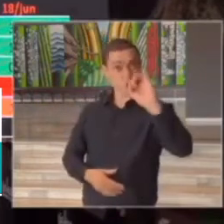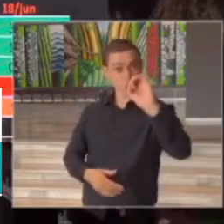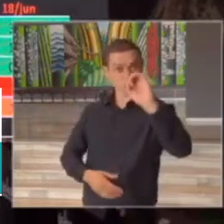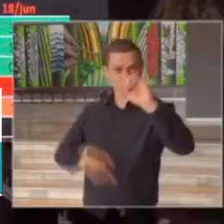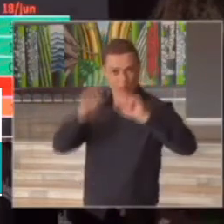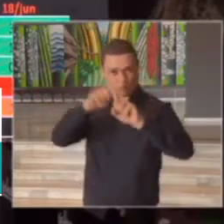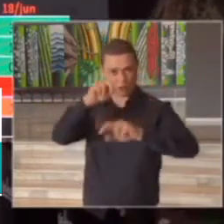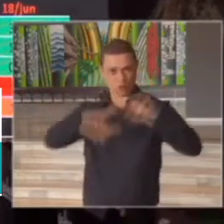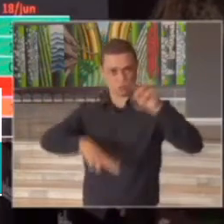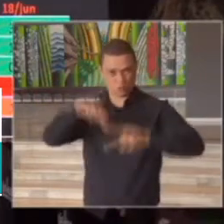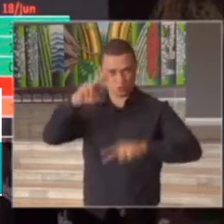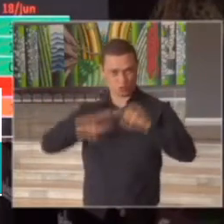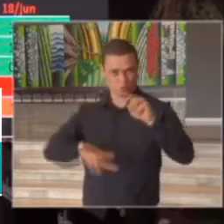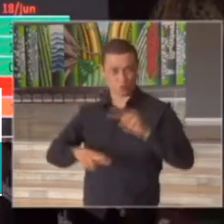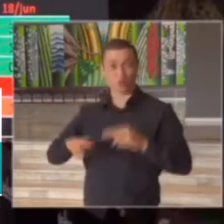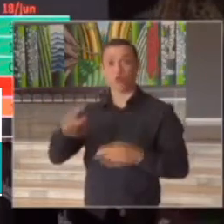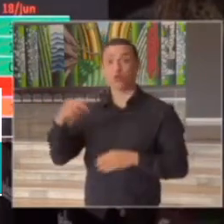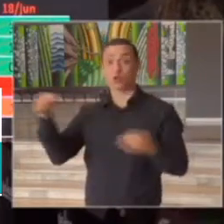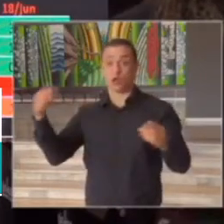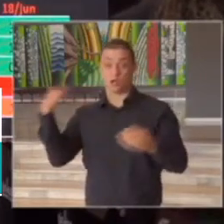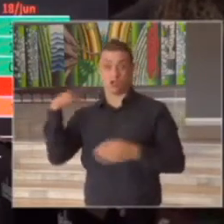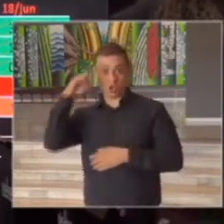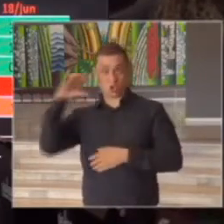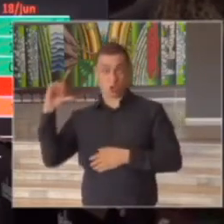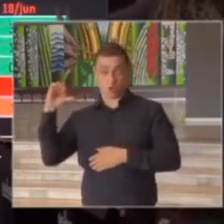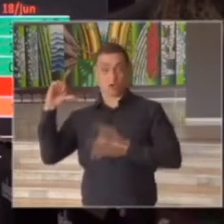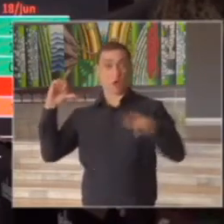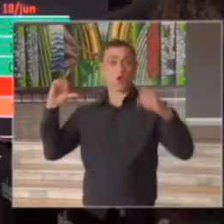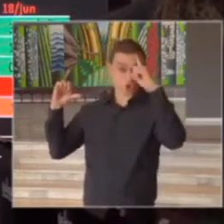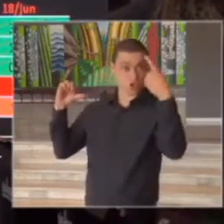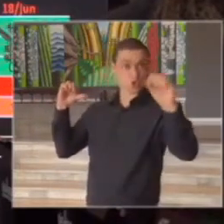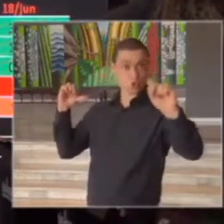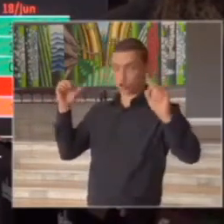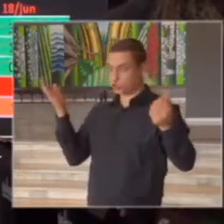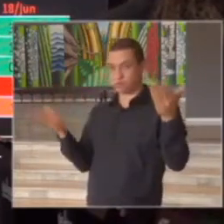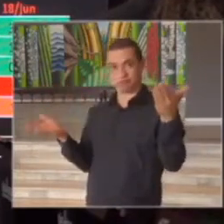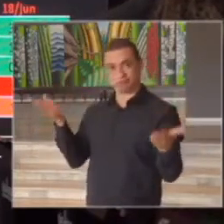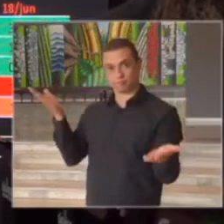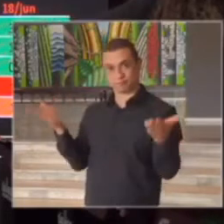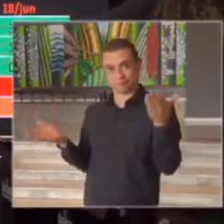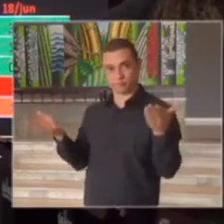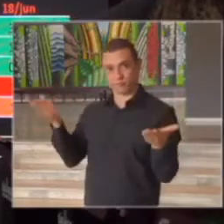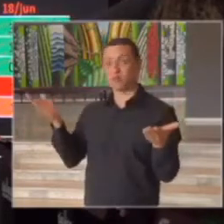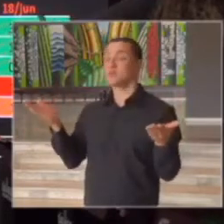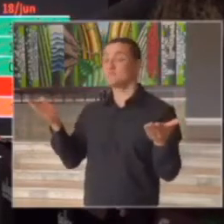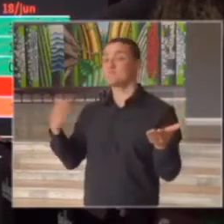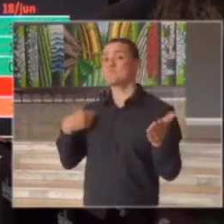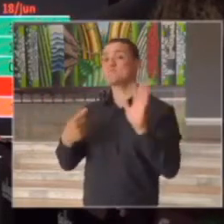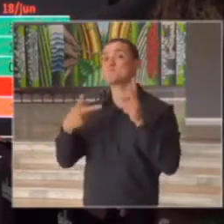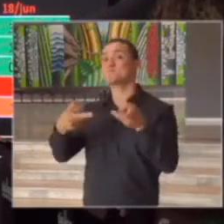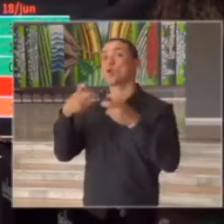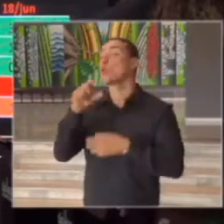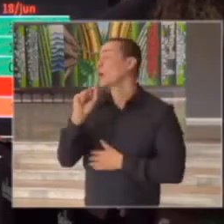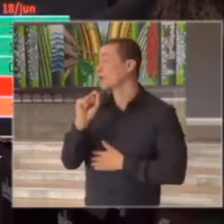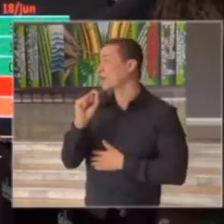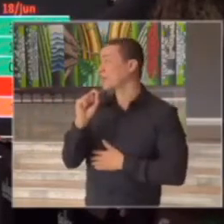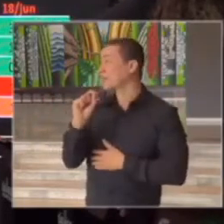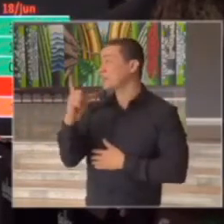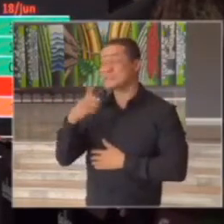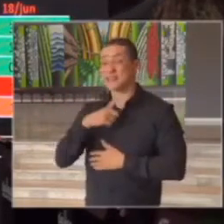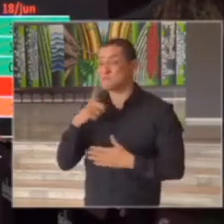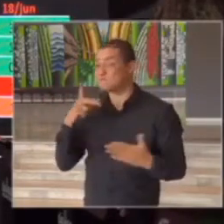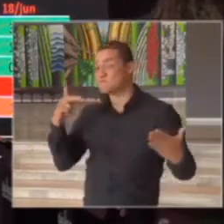verificar que o caso que impactou as duas regiões principalmente foram as internações e esse dentro